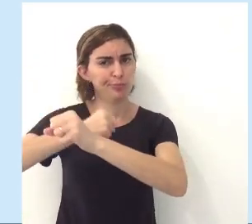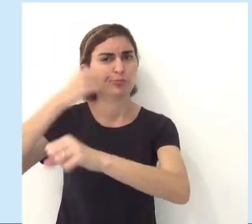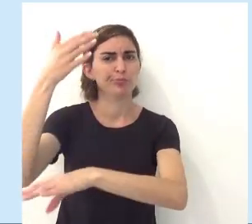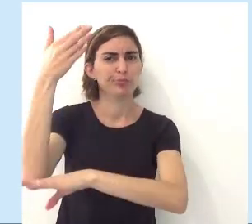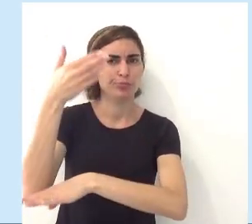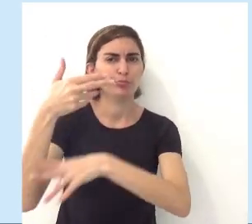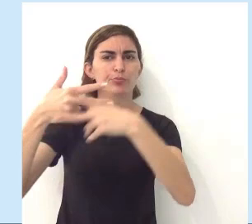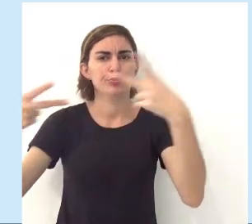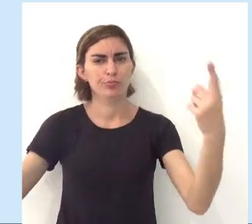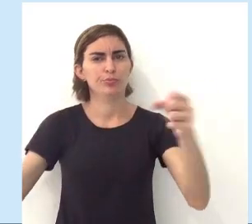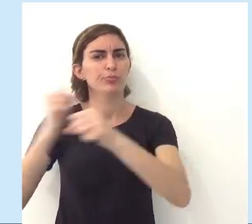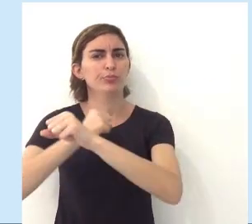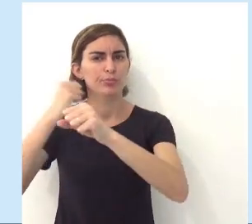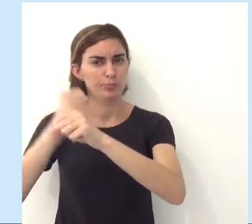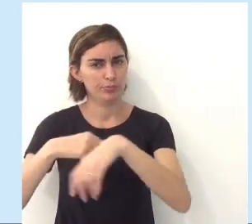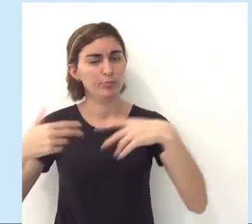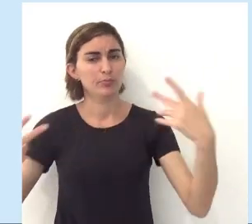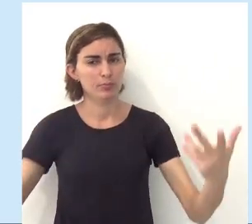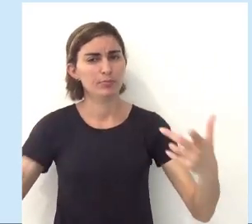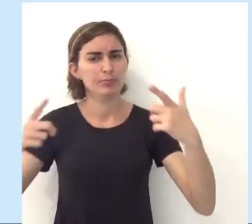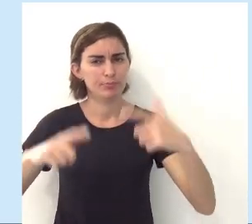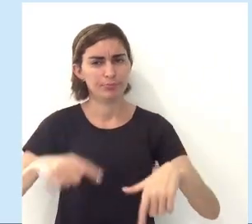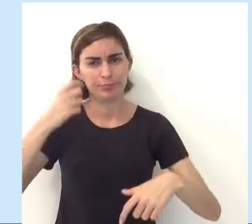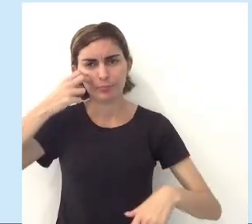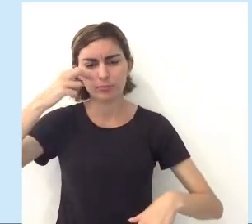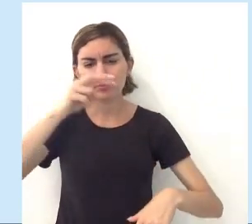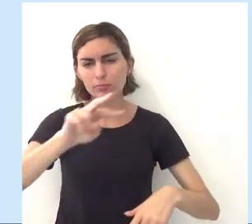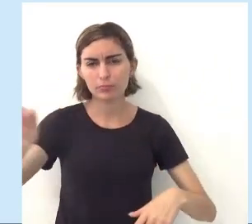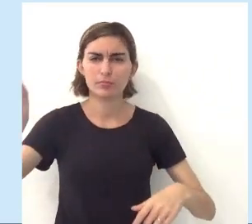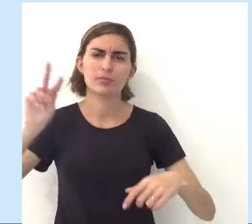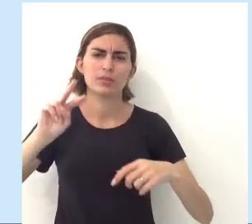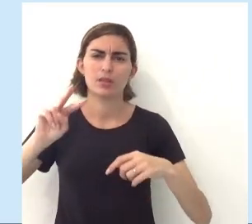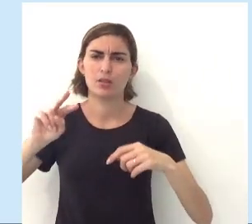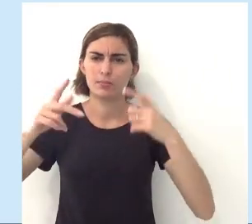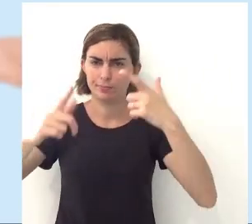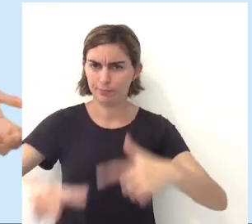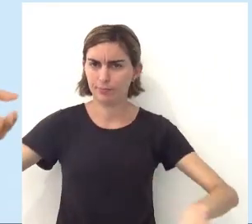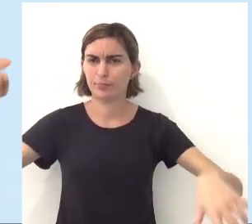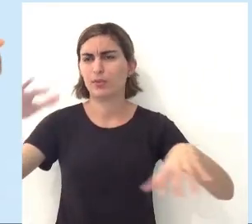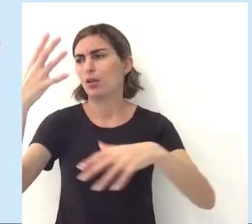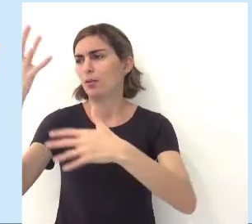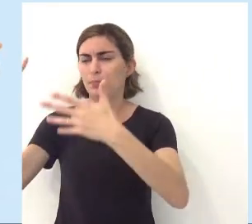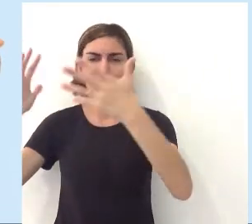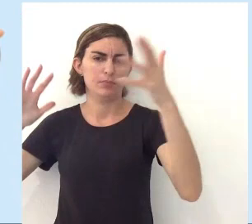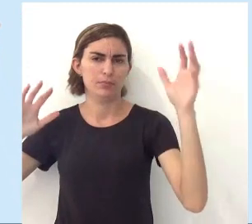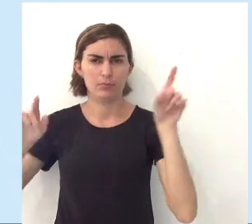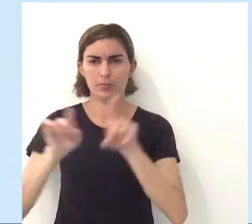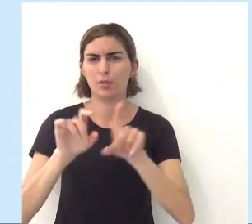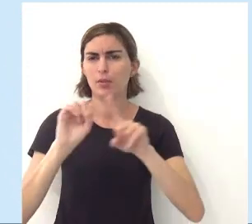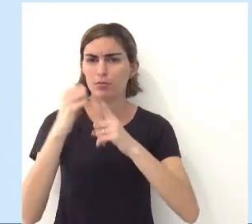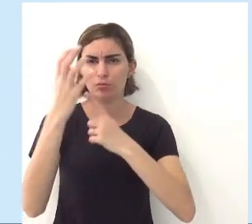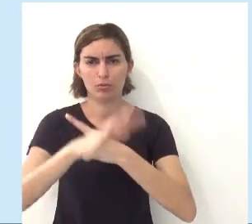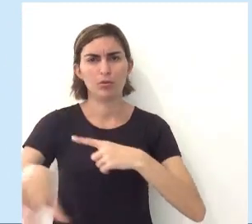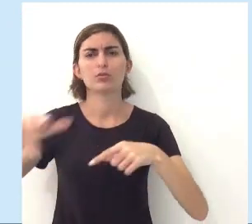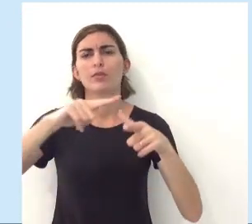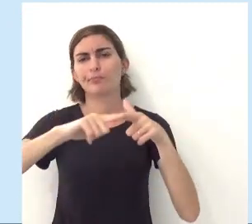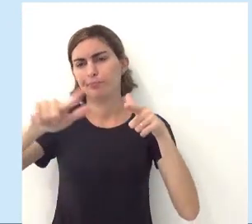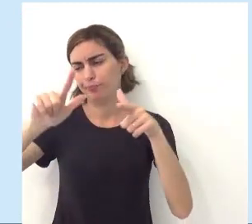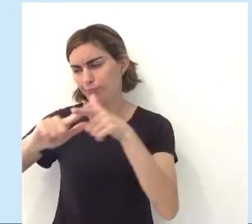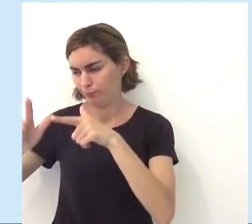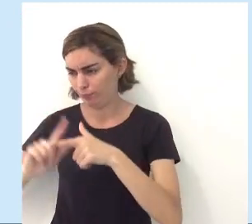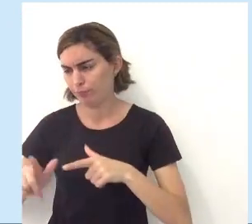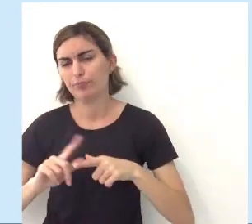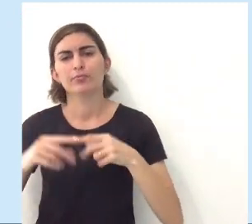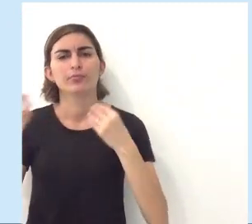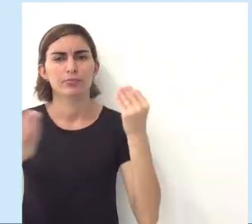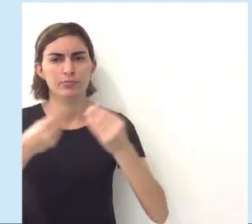construção desses ambientes, tá, então, você vê que tanto na questão ambiental, quanto na questão social, a gente vai